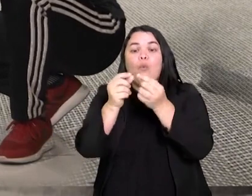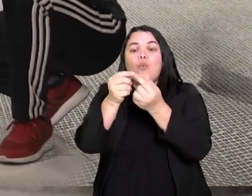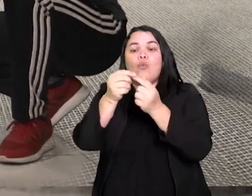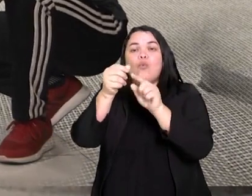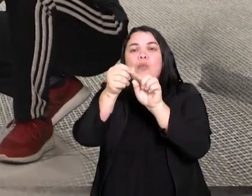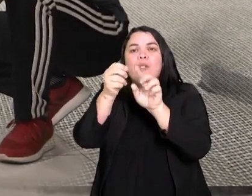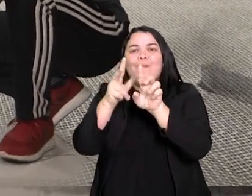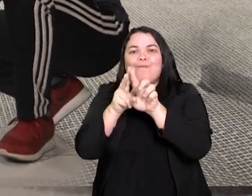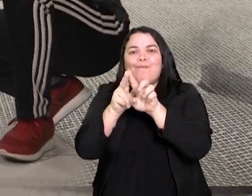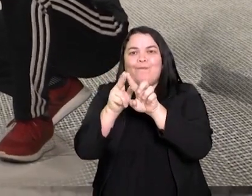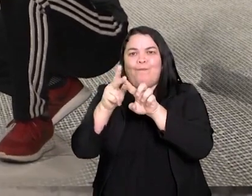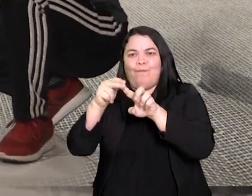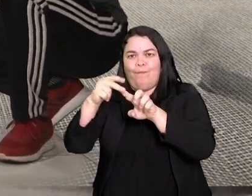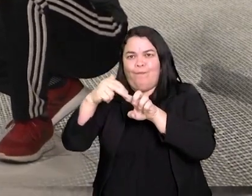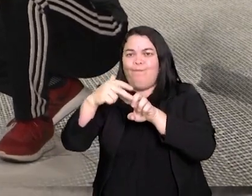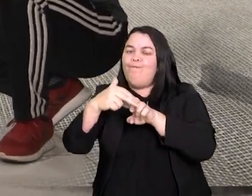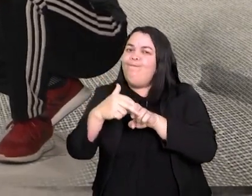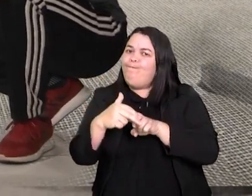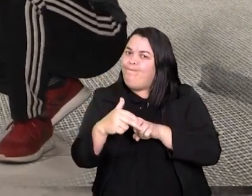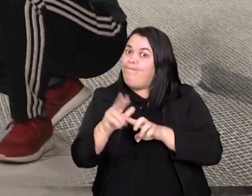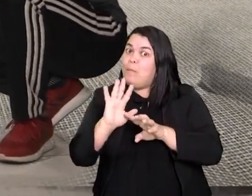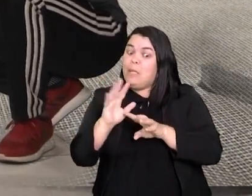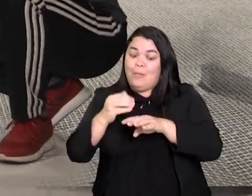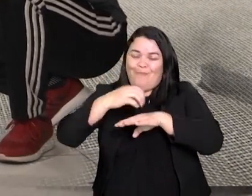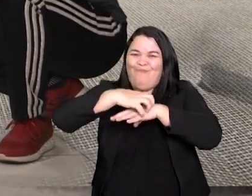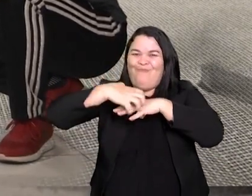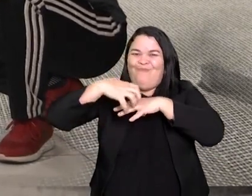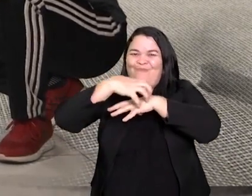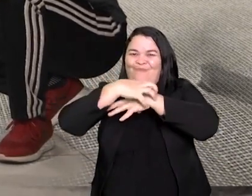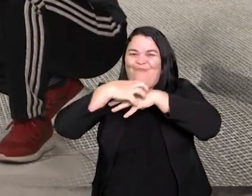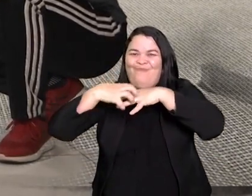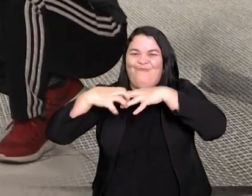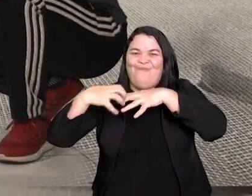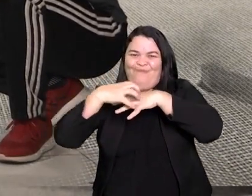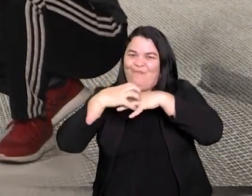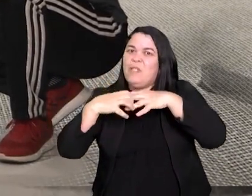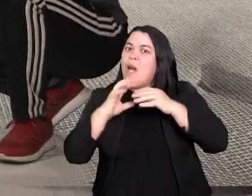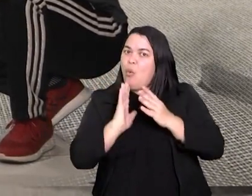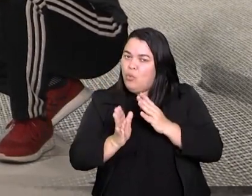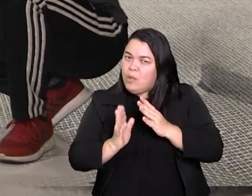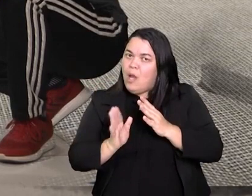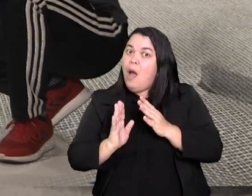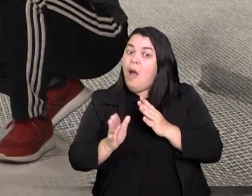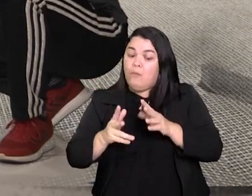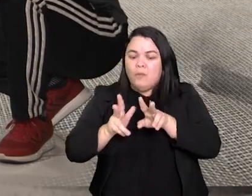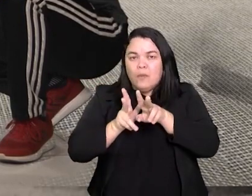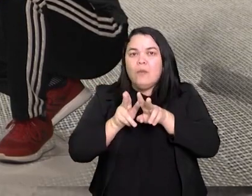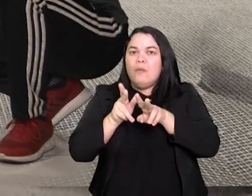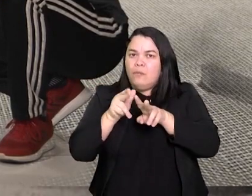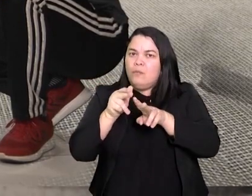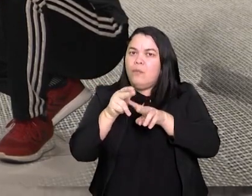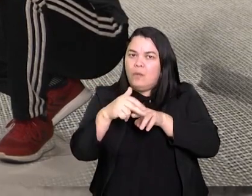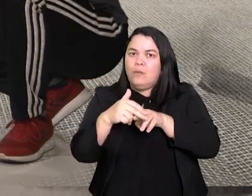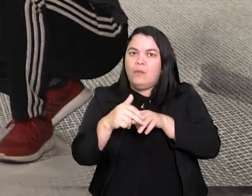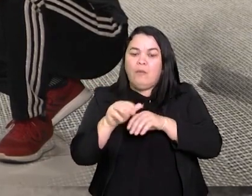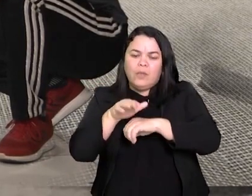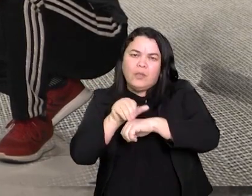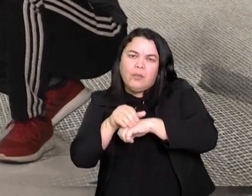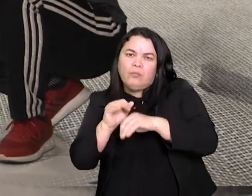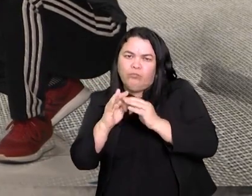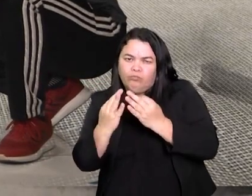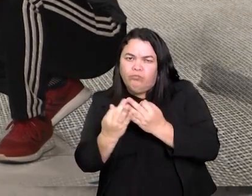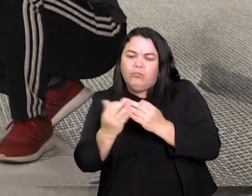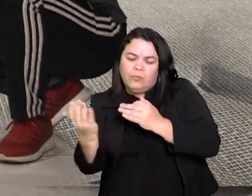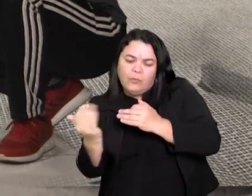cortadas tanto para não me machucar quanto não machucar o colega, certo? Só que aí em casa vocês vão chamar alguém da casa de vocês para fazer essa atividade